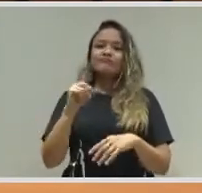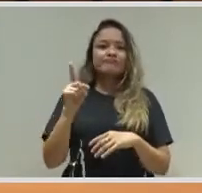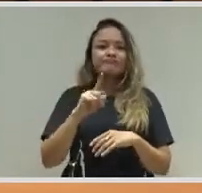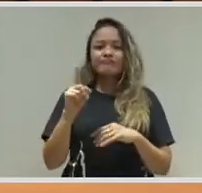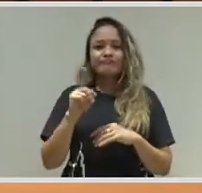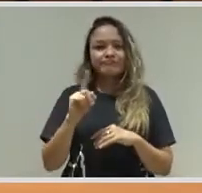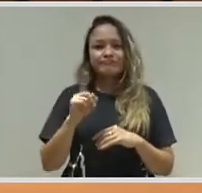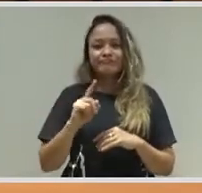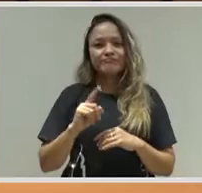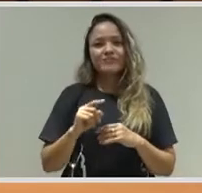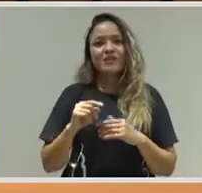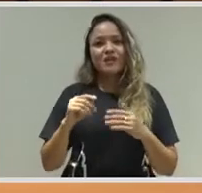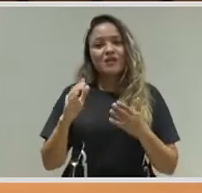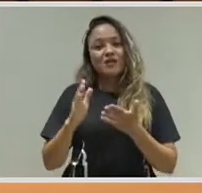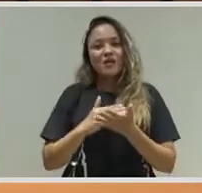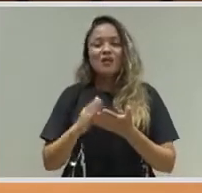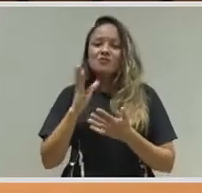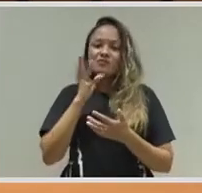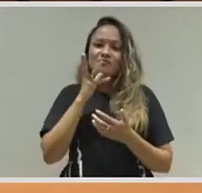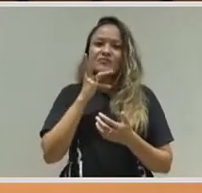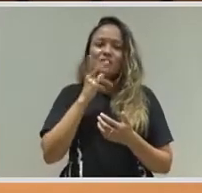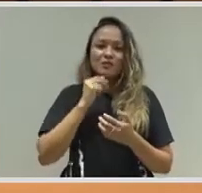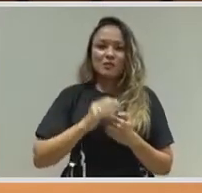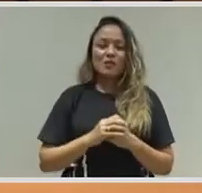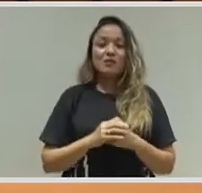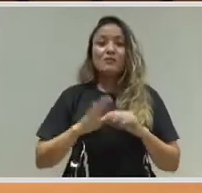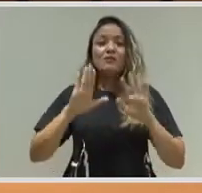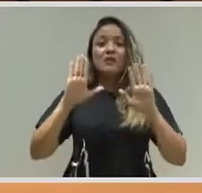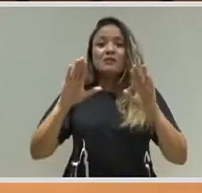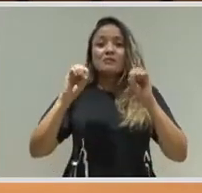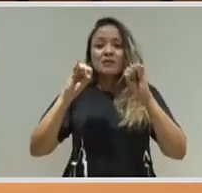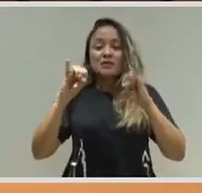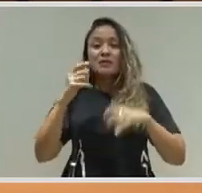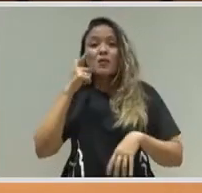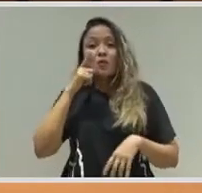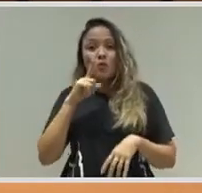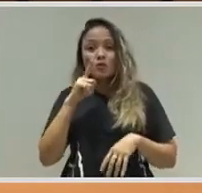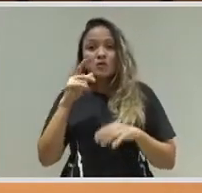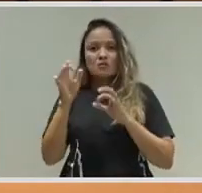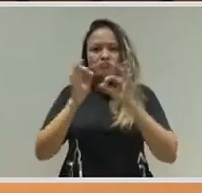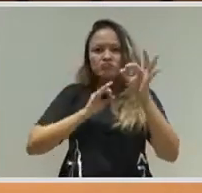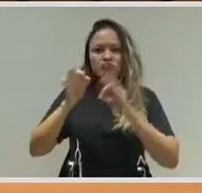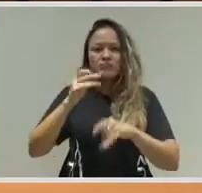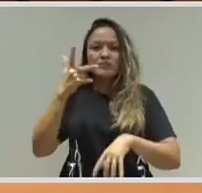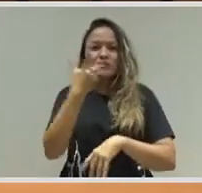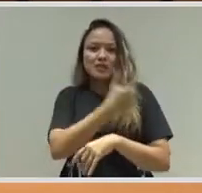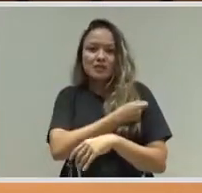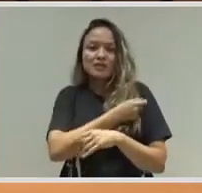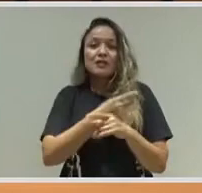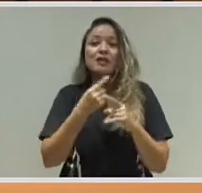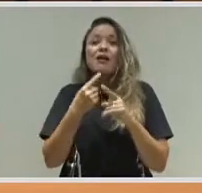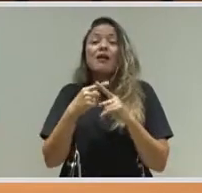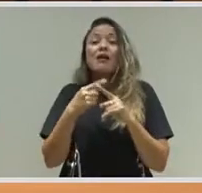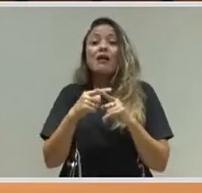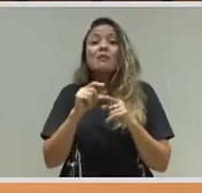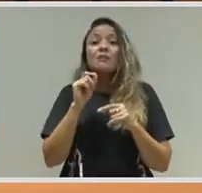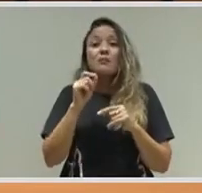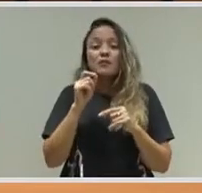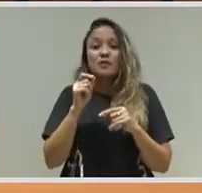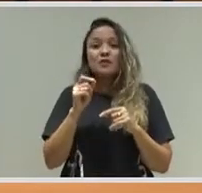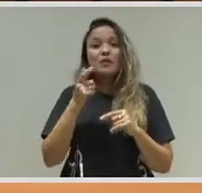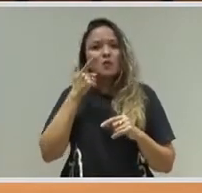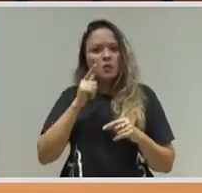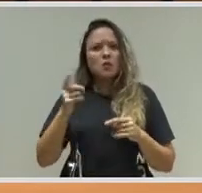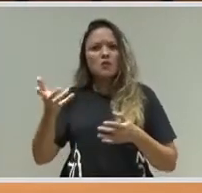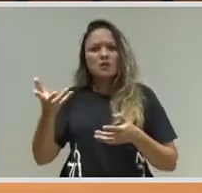a vacina hoje em Biomanguinhos porque houve um investimento na área de biofármacos, investimento pelo qual a Fiocruz foi muito criticada.